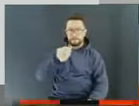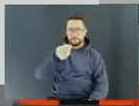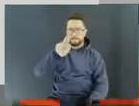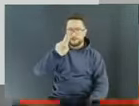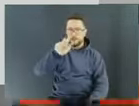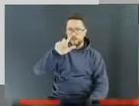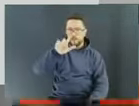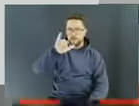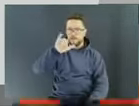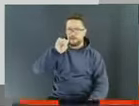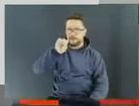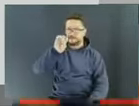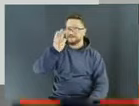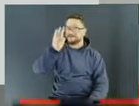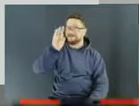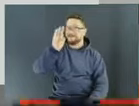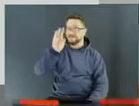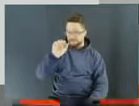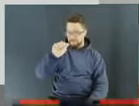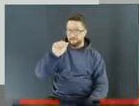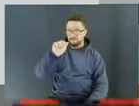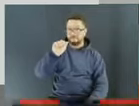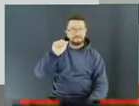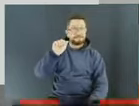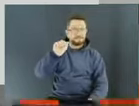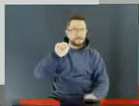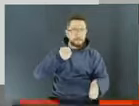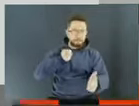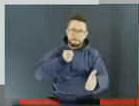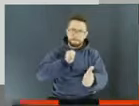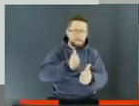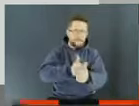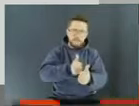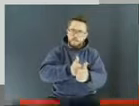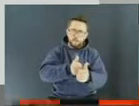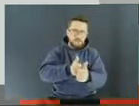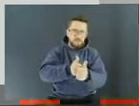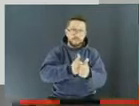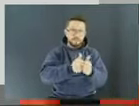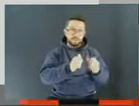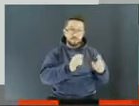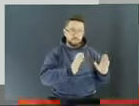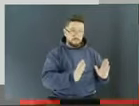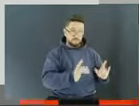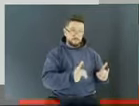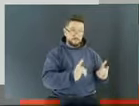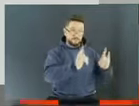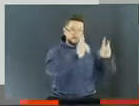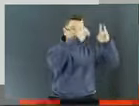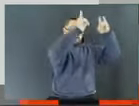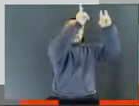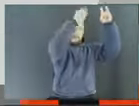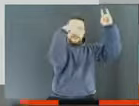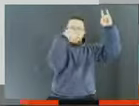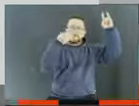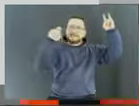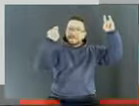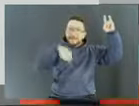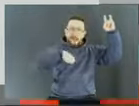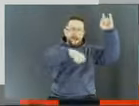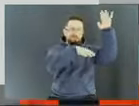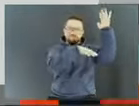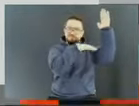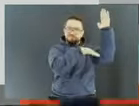transporte, e eles estão auxiliando, a self-storage está auxiliando exatamente essa mobilidade dos escritórios